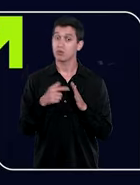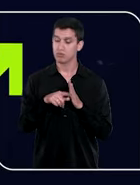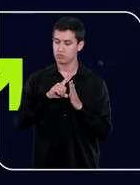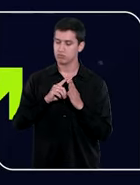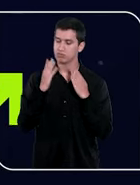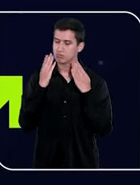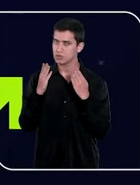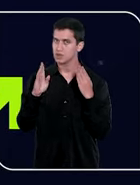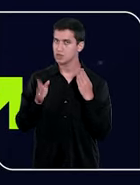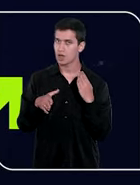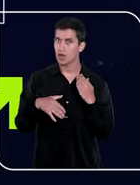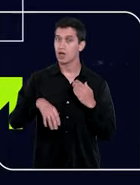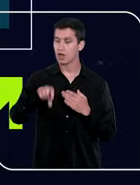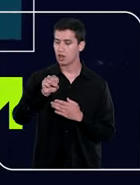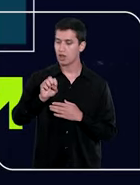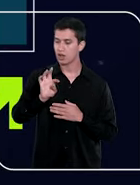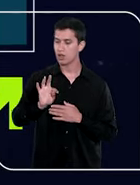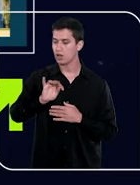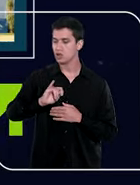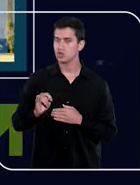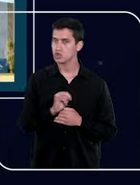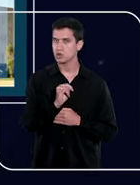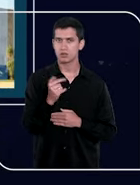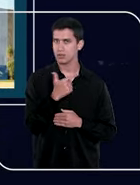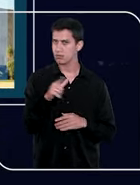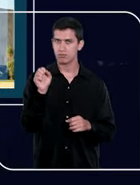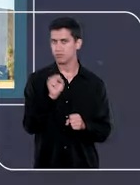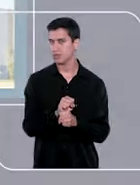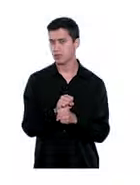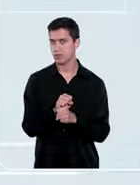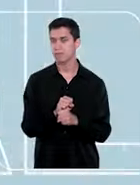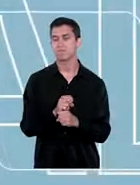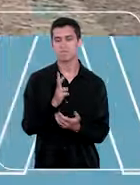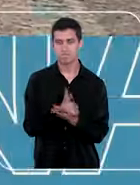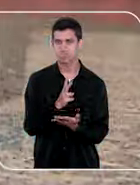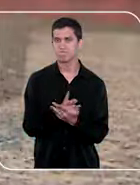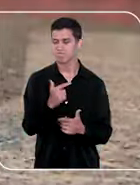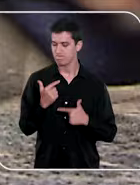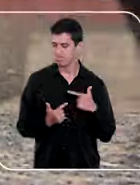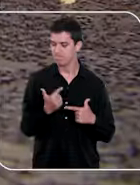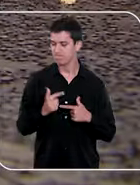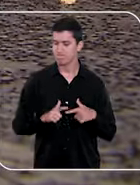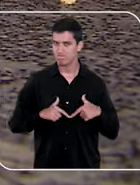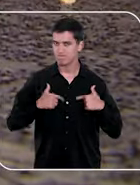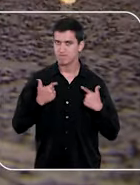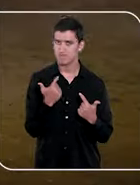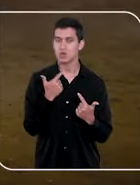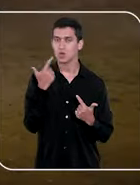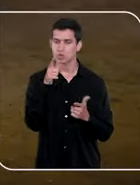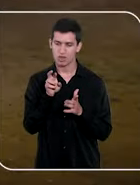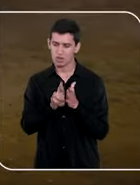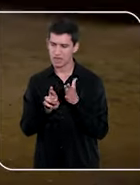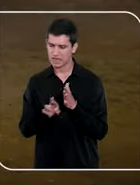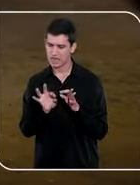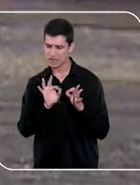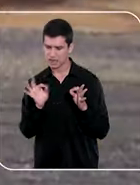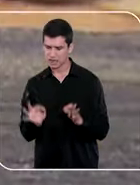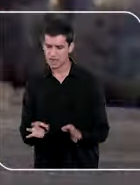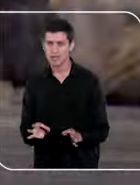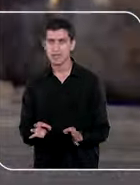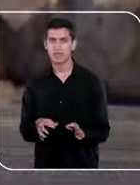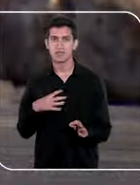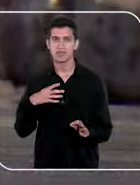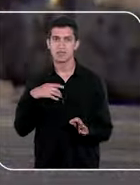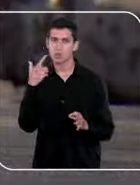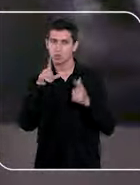mostramos, o Superior Tribunal de Justiça não para. Além disso, para garantir resultados expressivos que